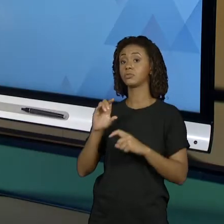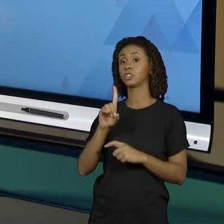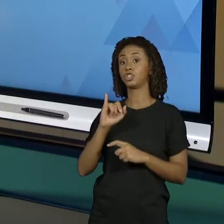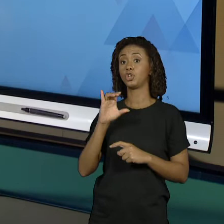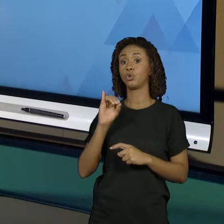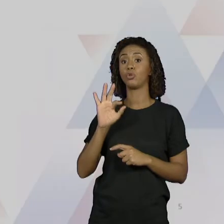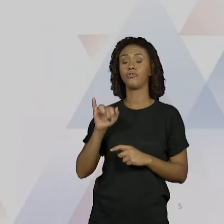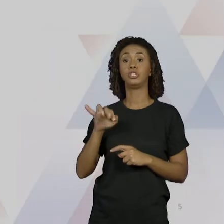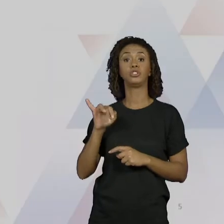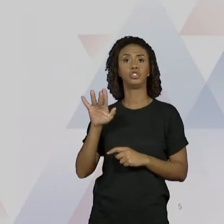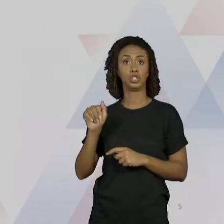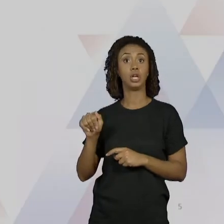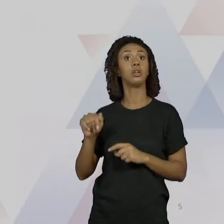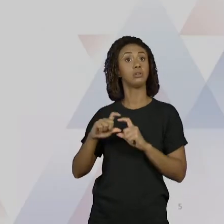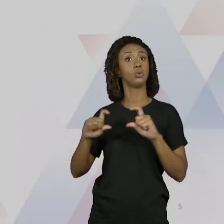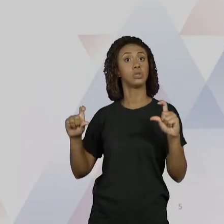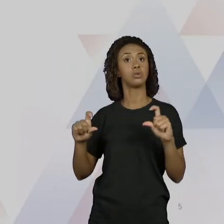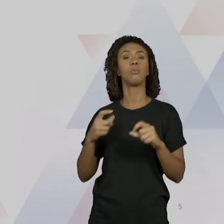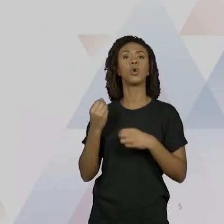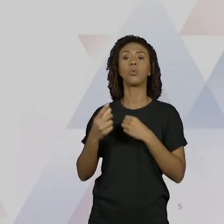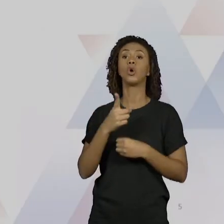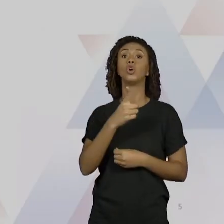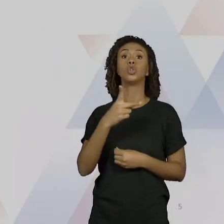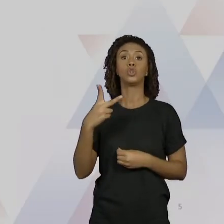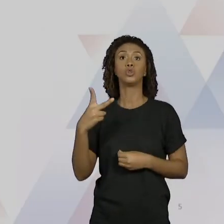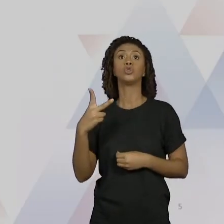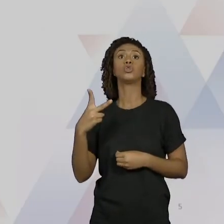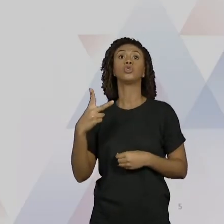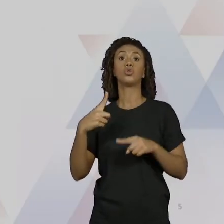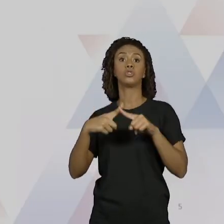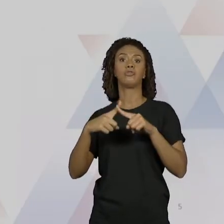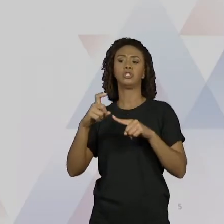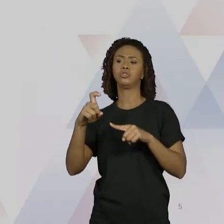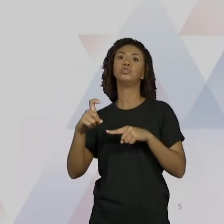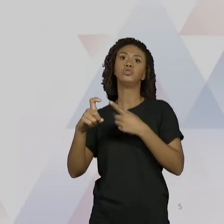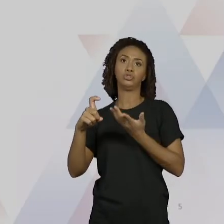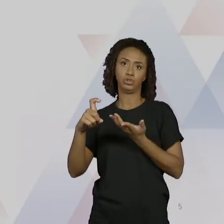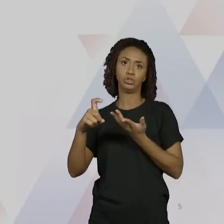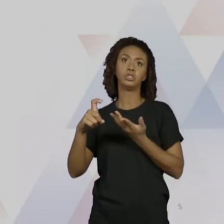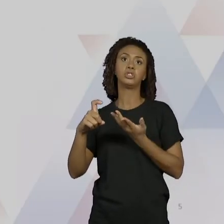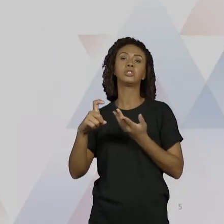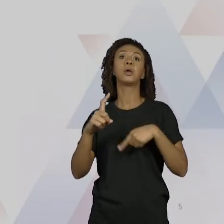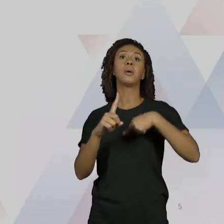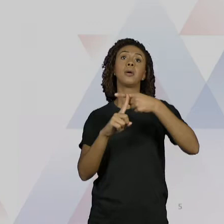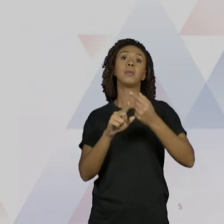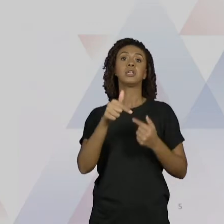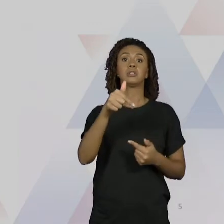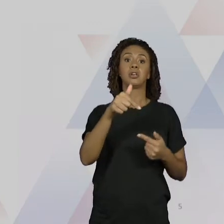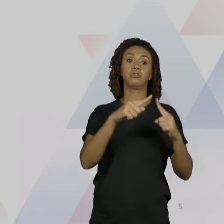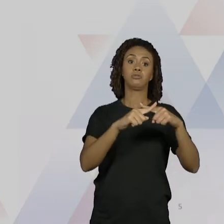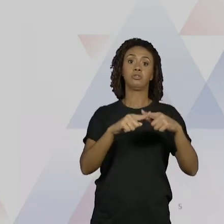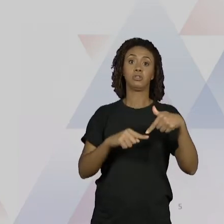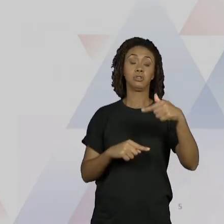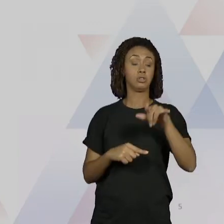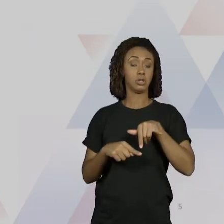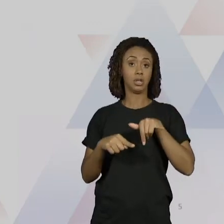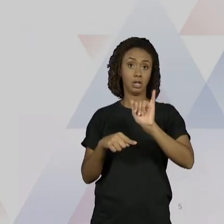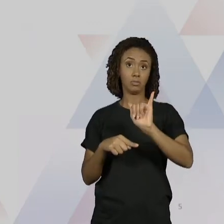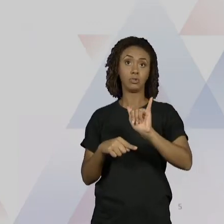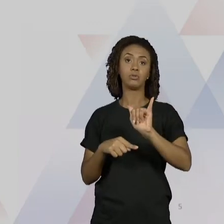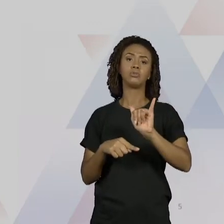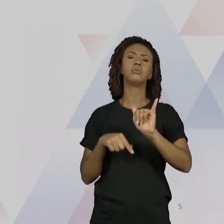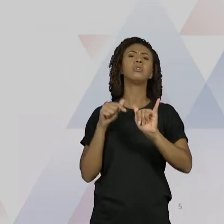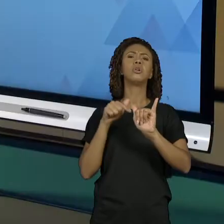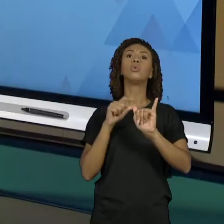12 vezes X, quantidade X é a quantidade de moedas no valor 12, mais 7 vezes Y, Y é a quantidade